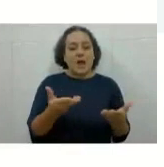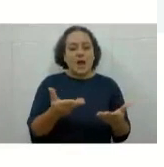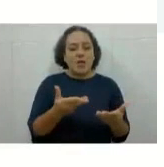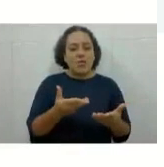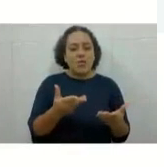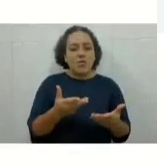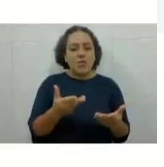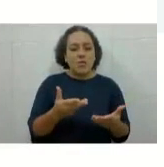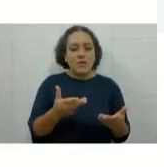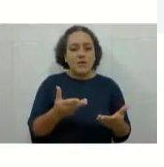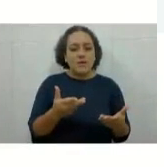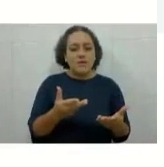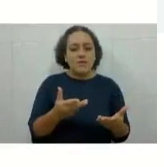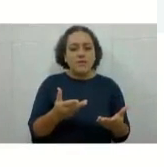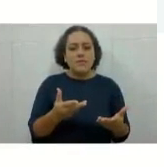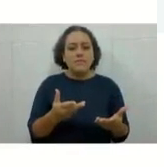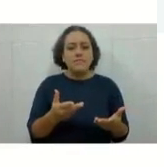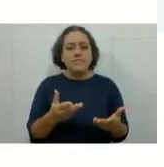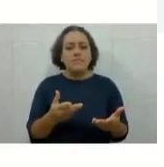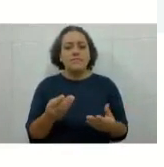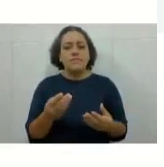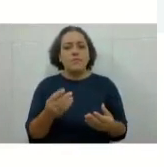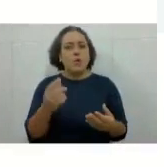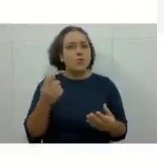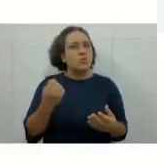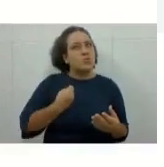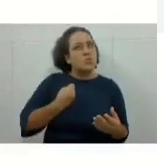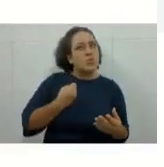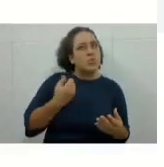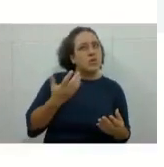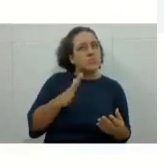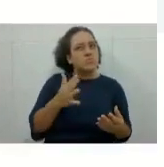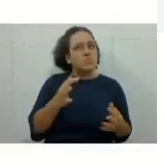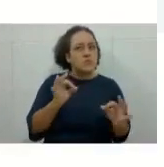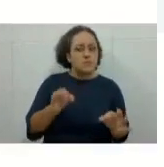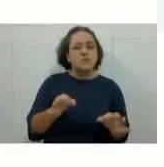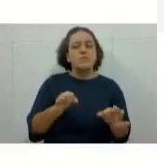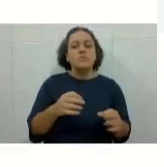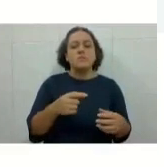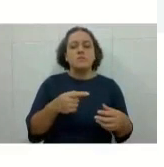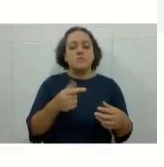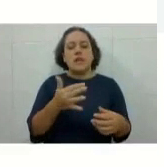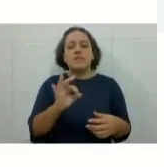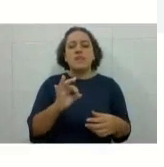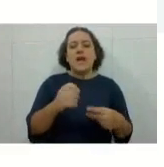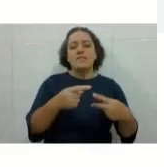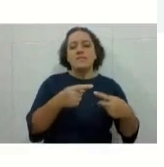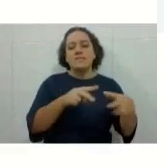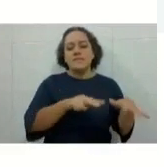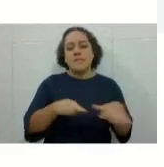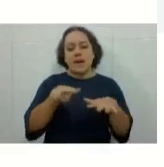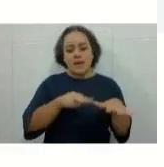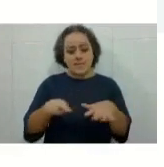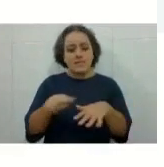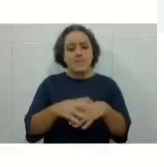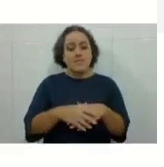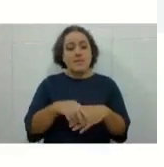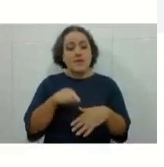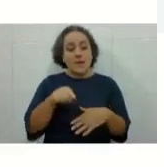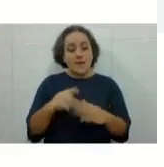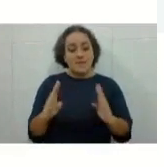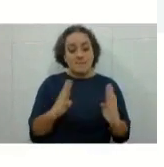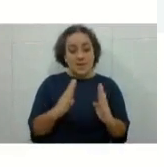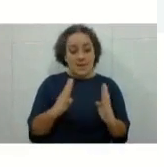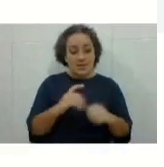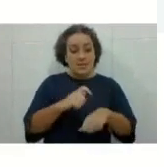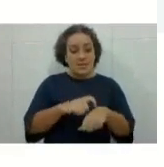esse número exato, mas acho que são 10 semanas, nove ou 10 semanas. Então, vamos pensar. Nesse período de tempo, vocês têm direito a dois